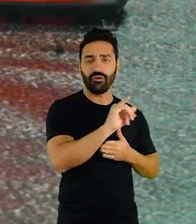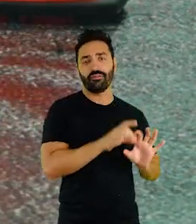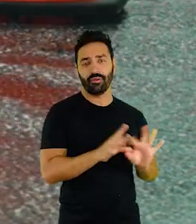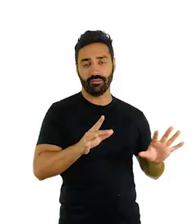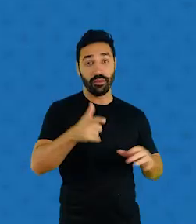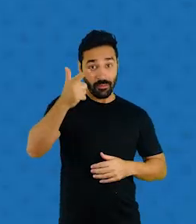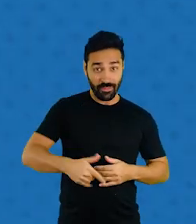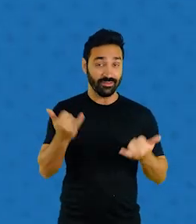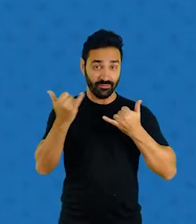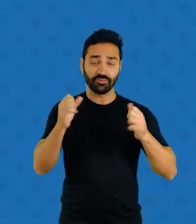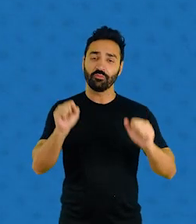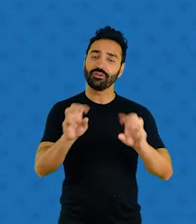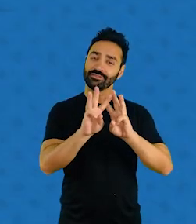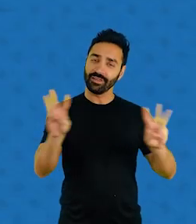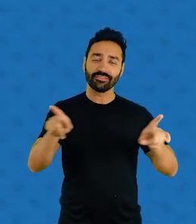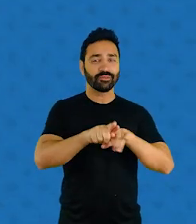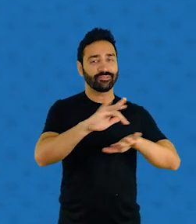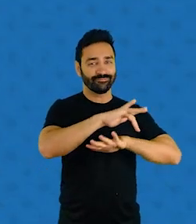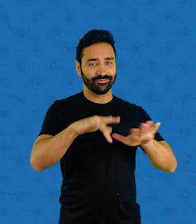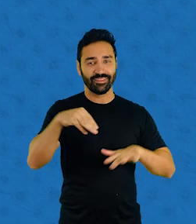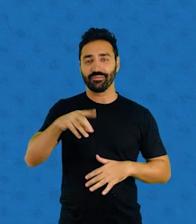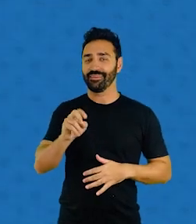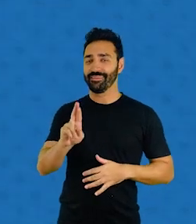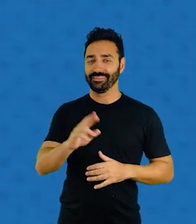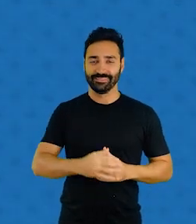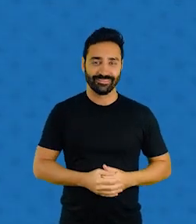ser liberados. Para saber mais, acesse o site e as redes sociais do MDR.